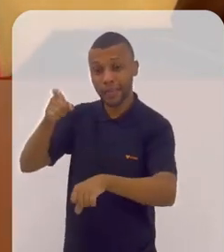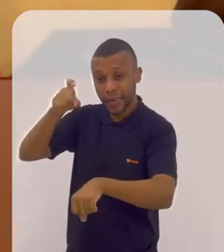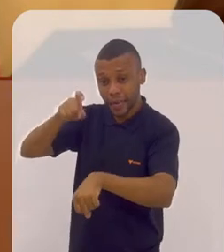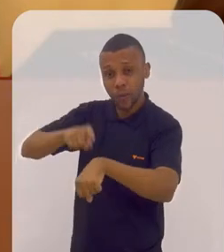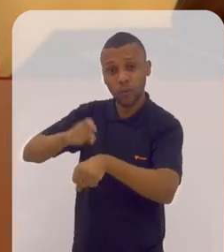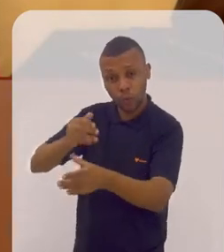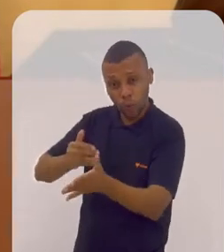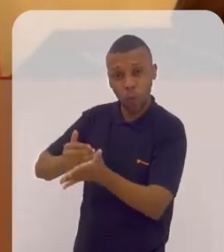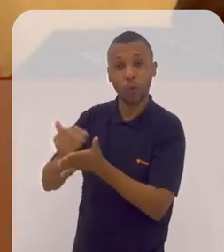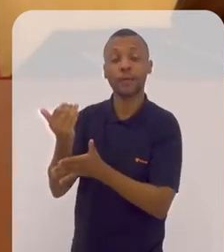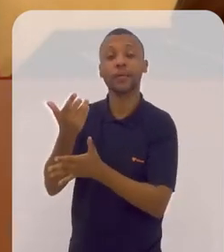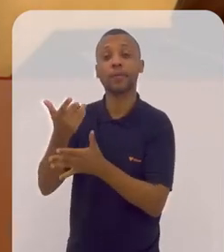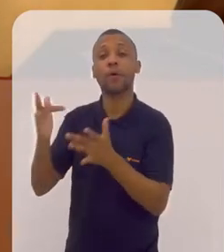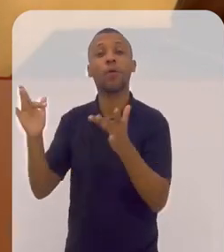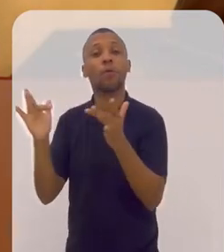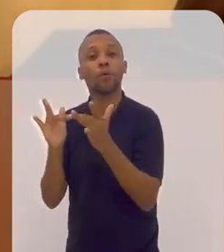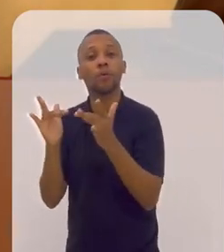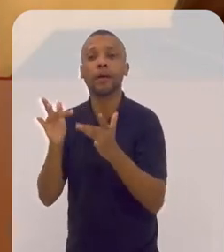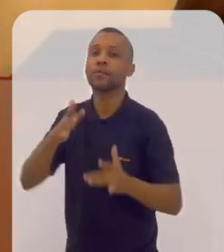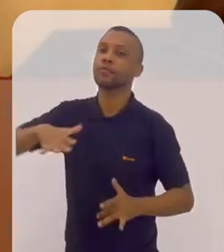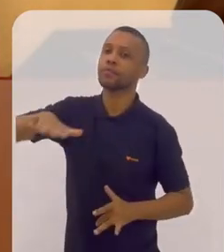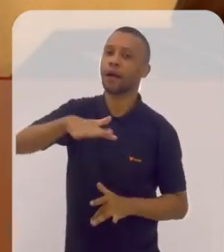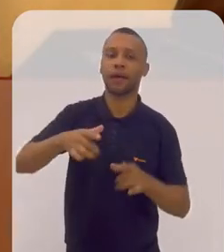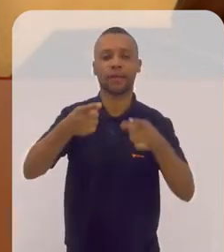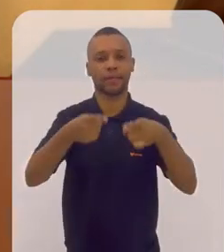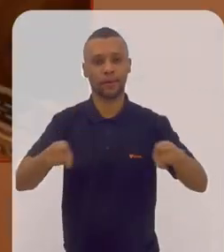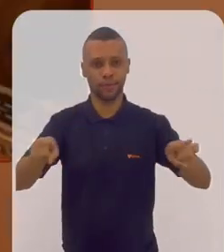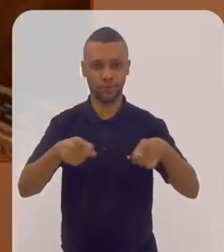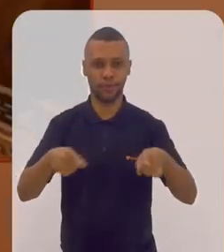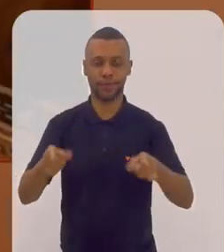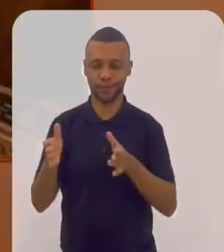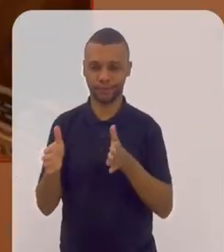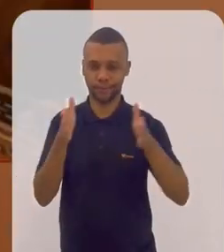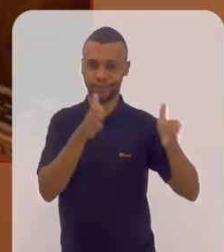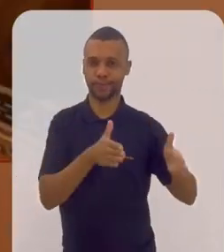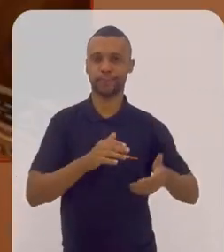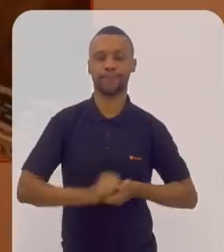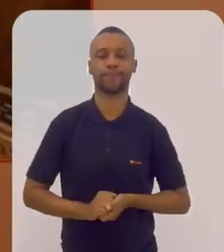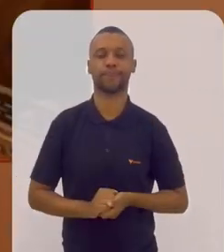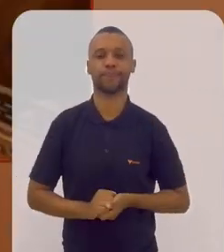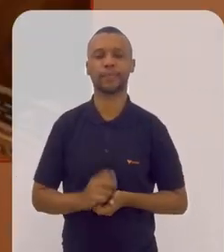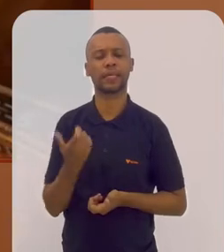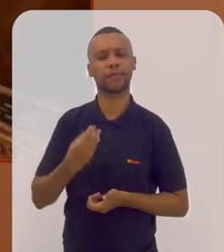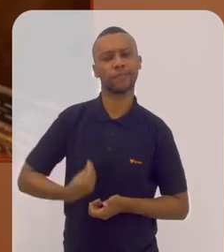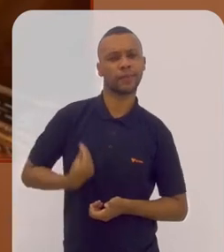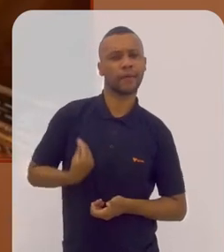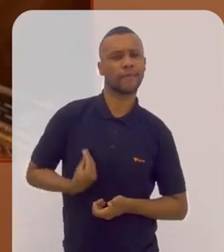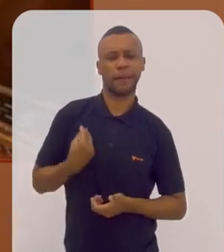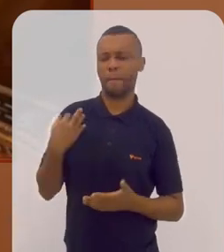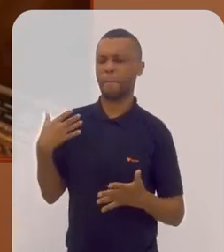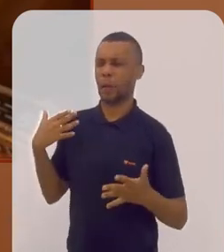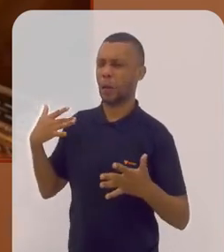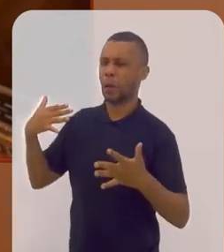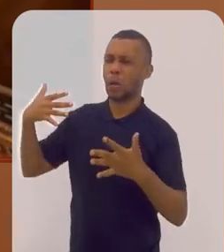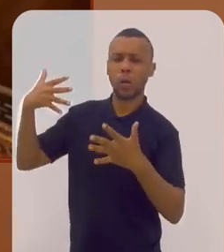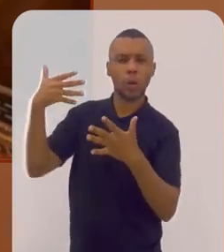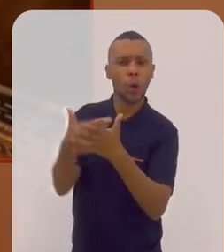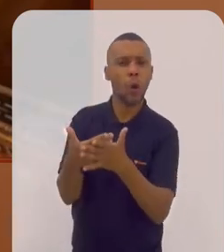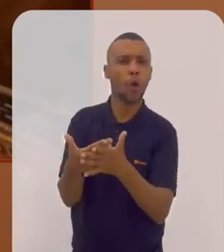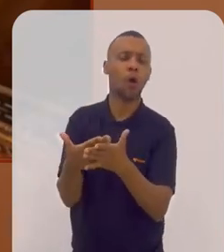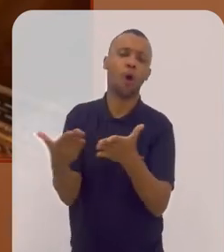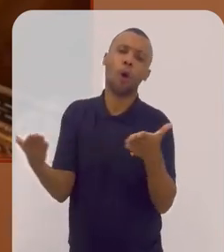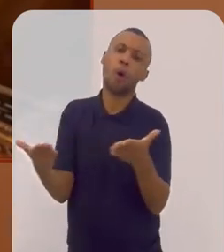a minha ligação com a música. E durante toda a minha, digamos, existência,